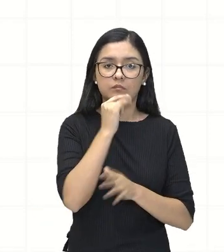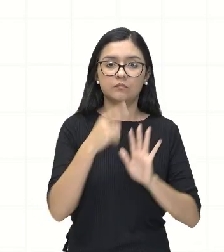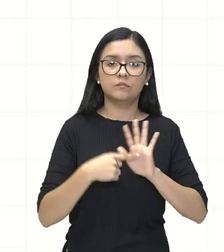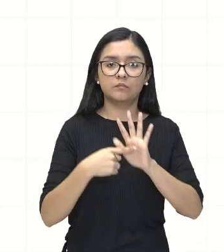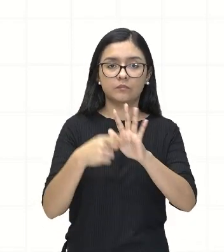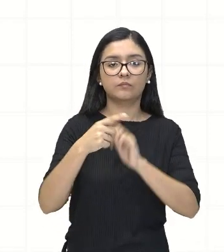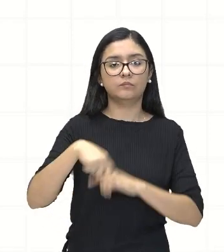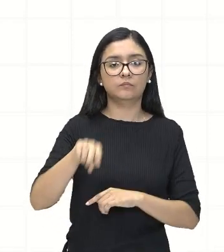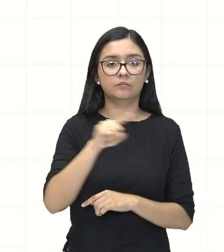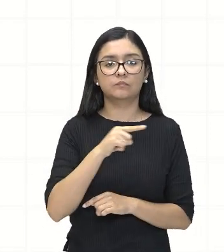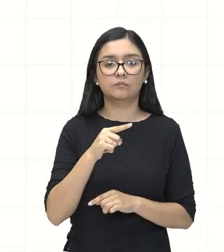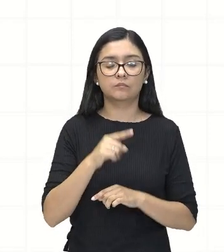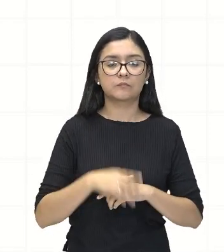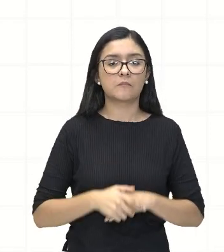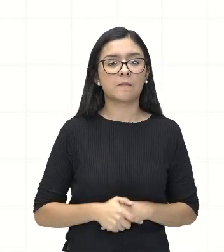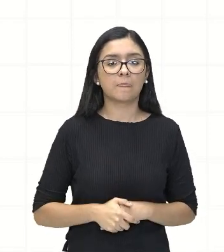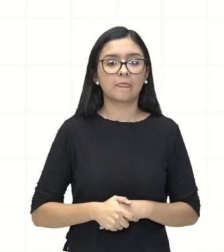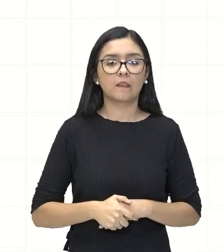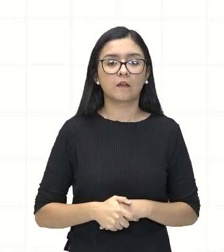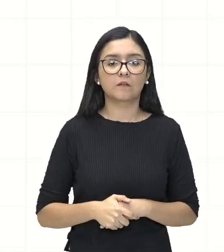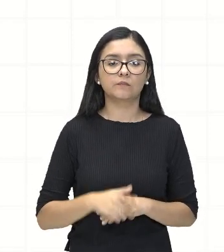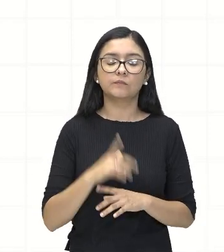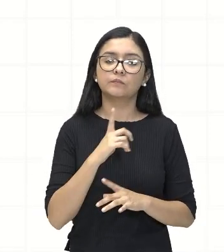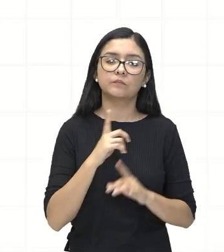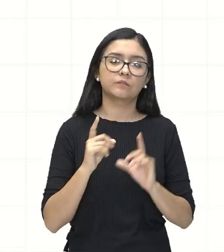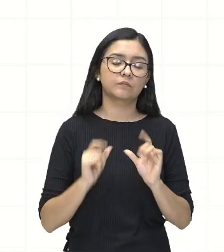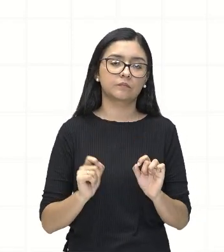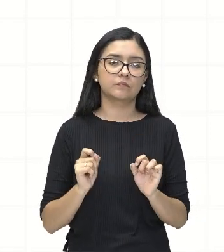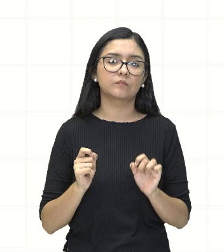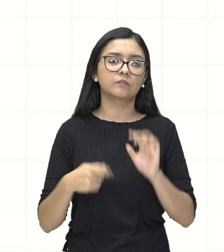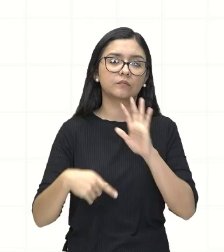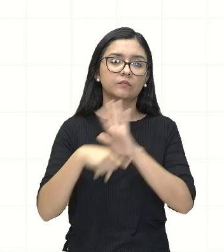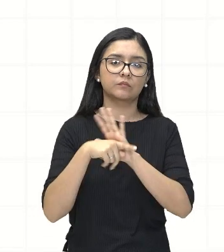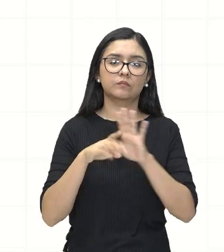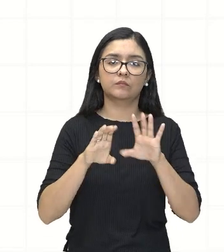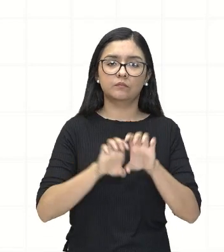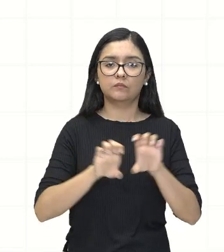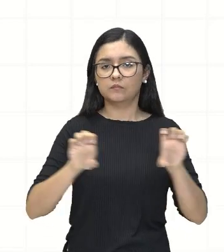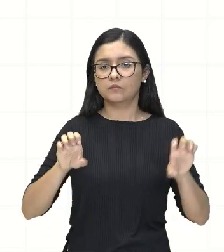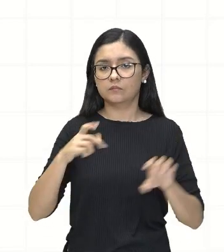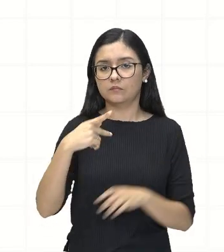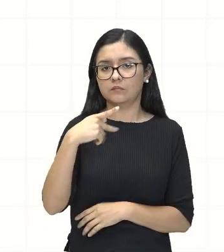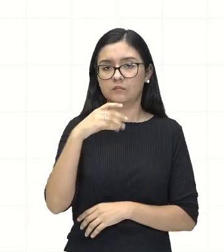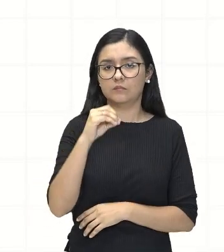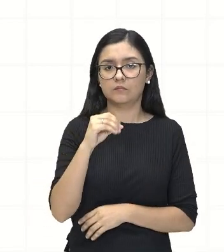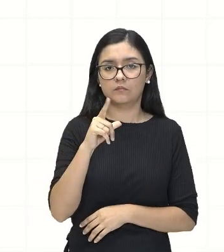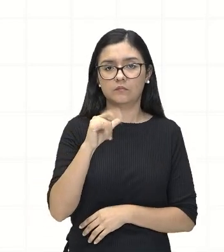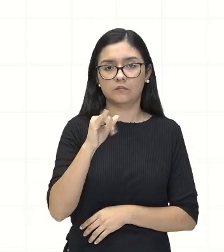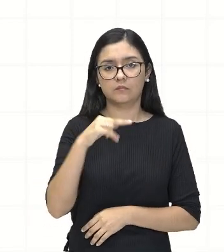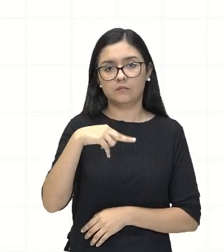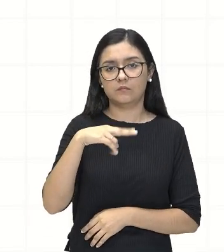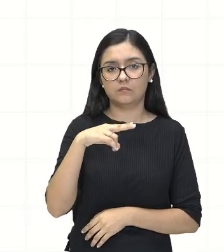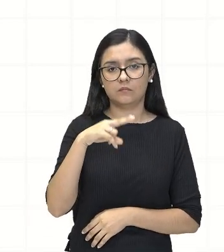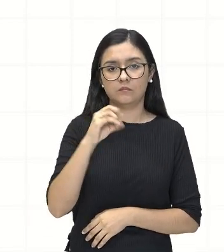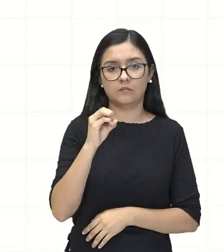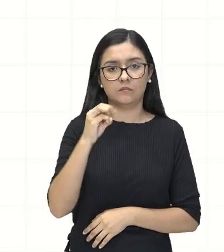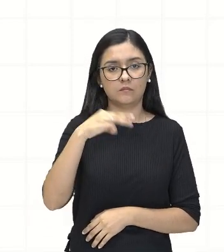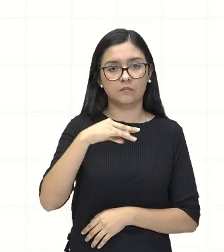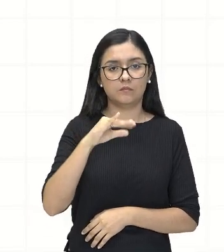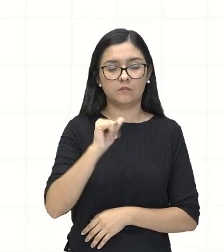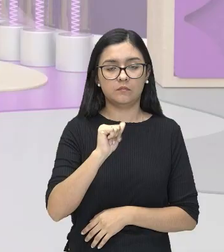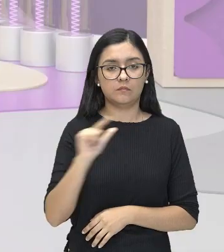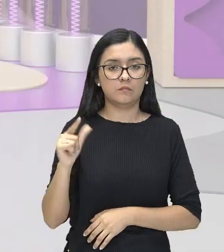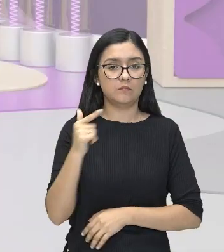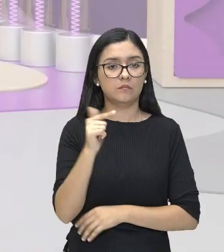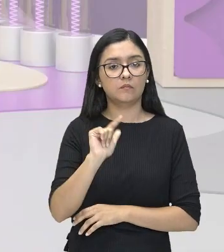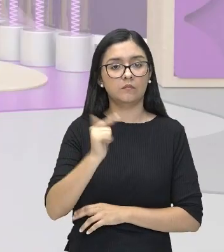aí na nossa... que envolvem as equações polinomiais do segundo grau. E nós já